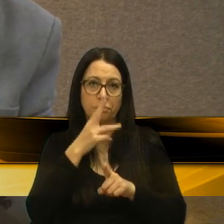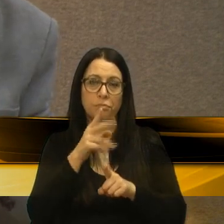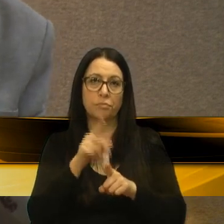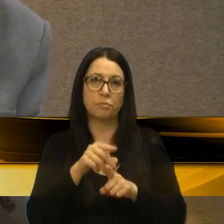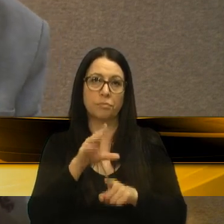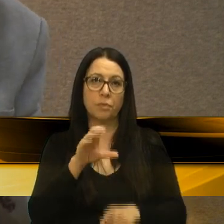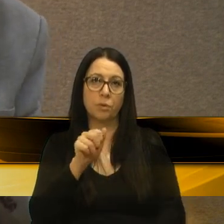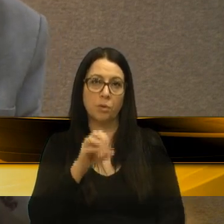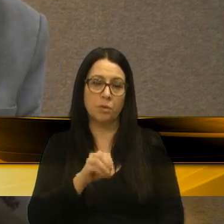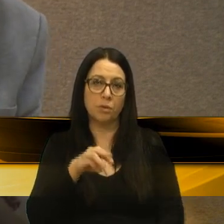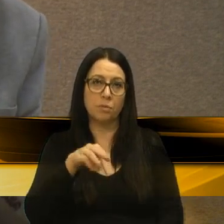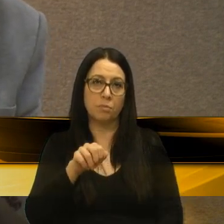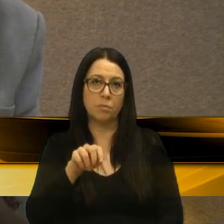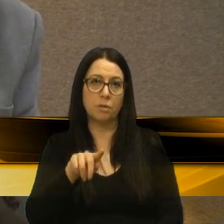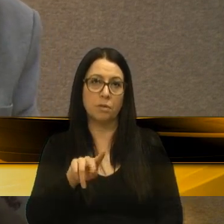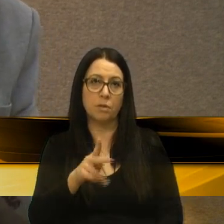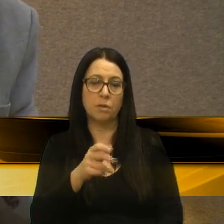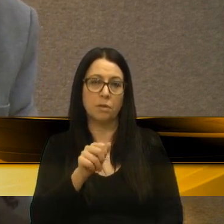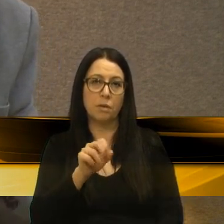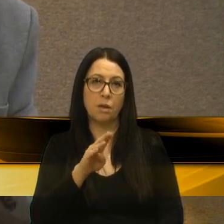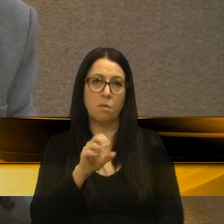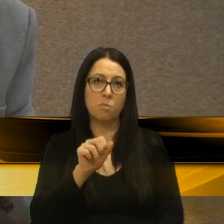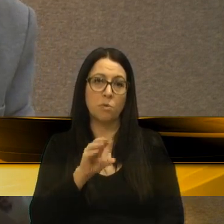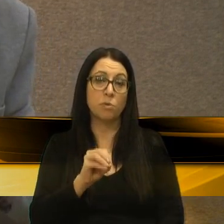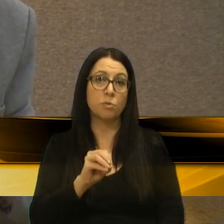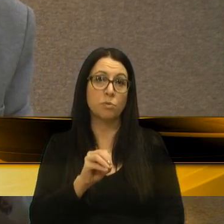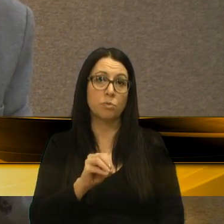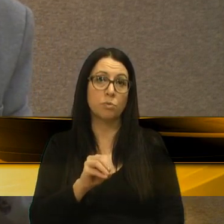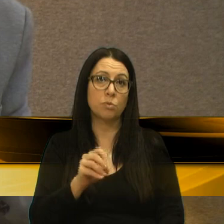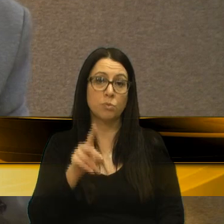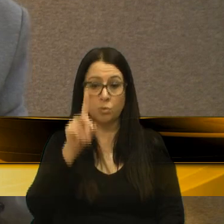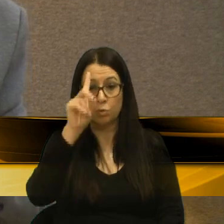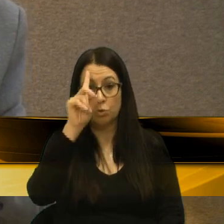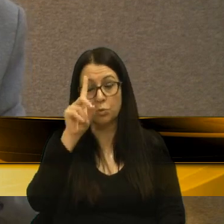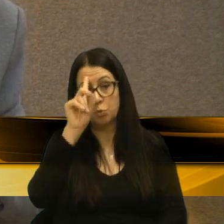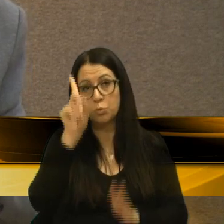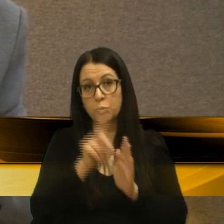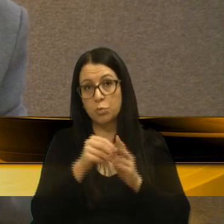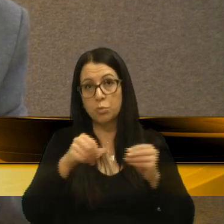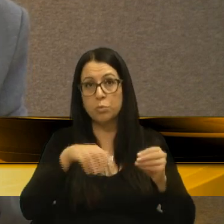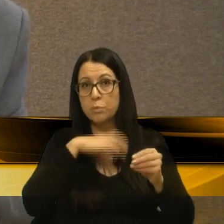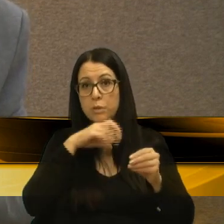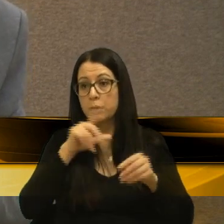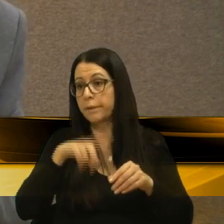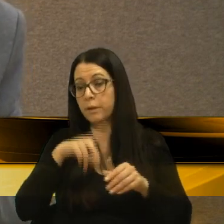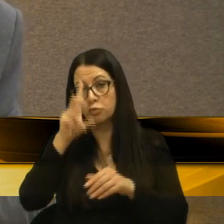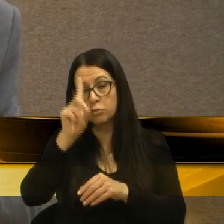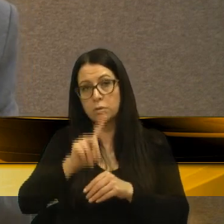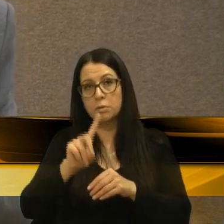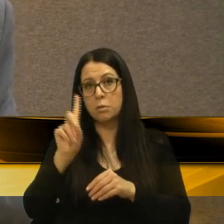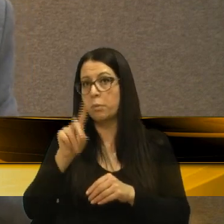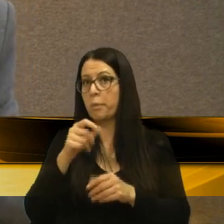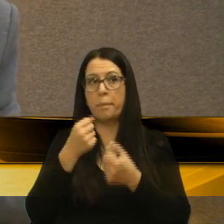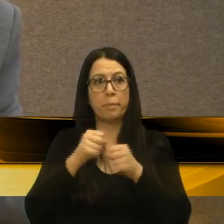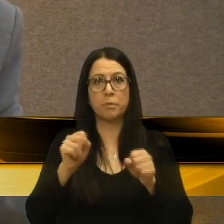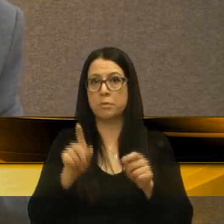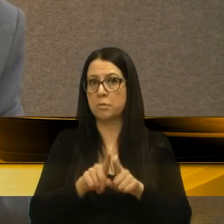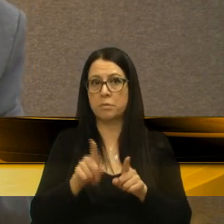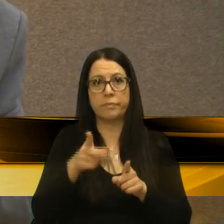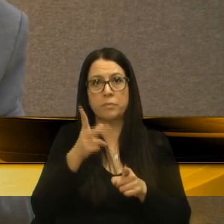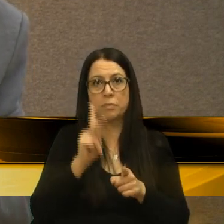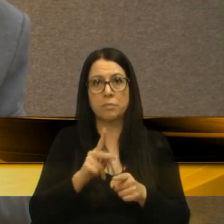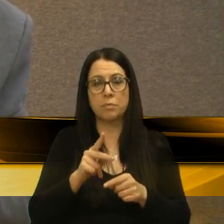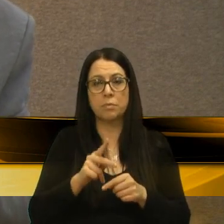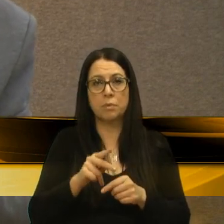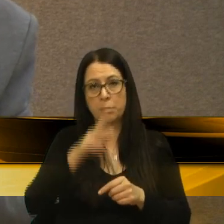Manhabosco. O proprietário tem seus direitos, lá nós não vamos discutir. Agora, não é possível que a Prefeitura dê